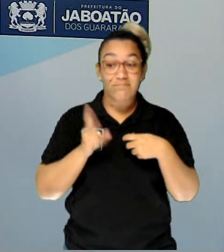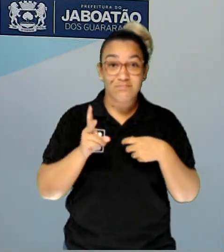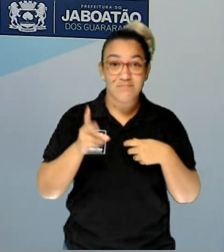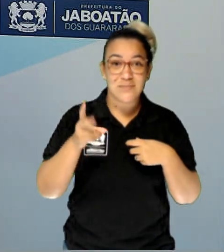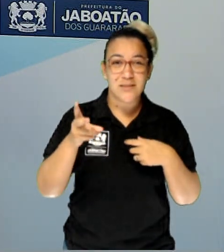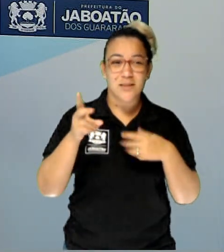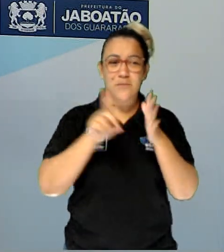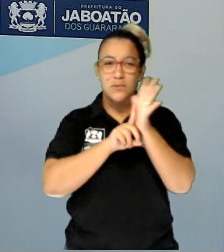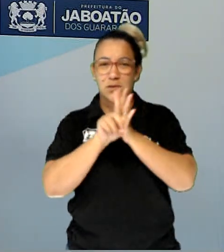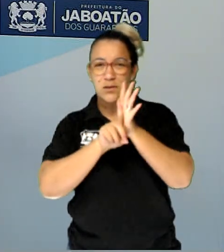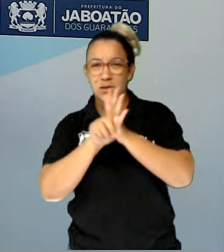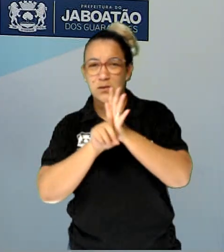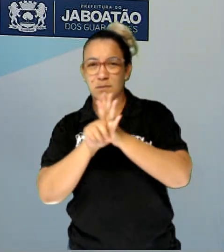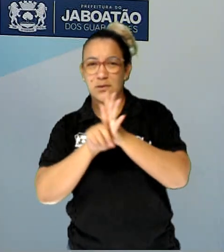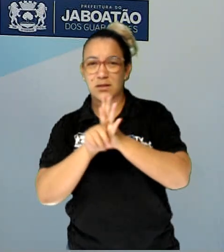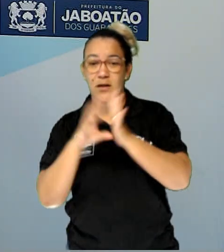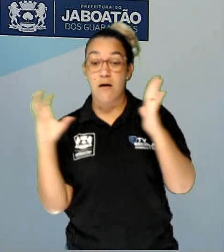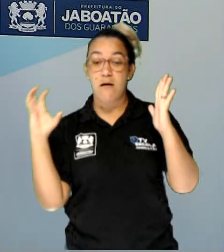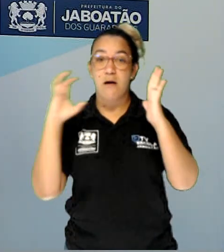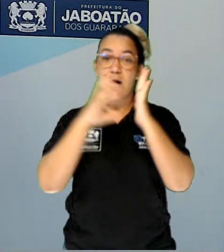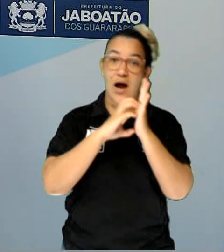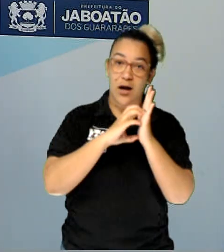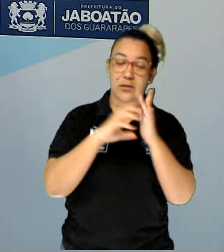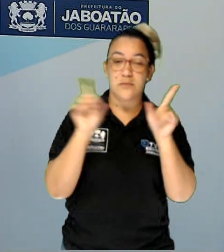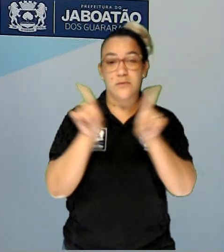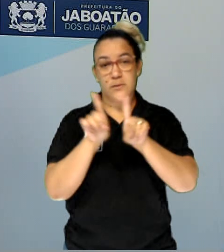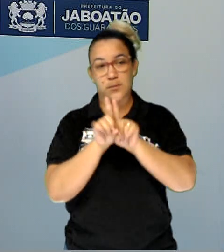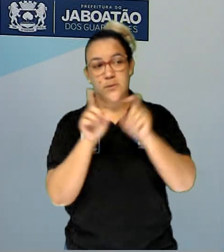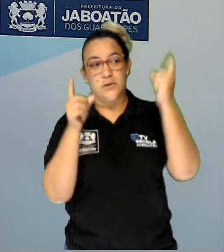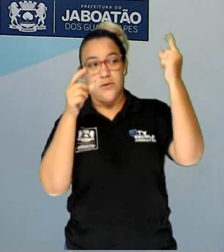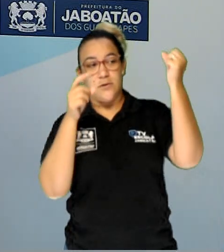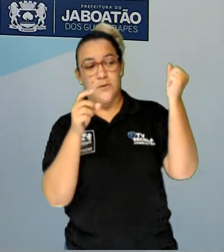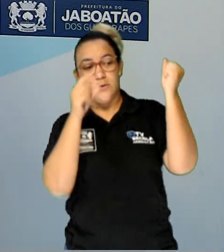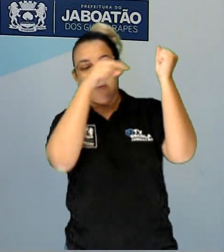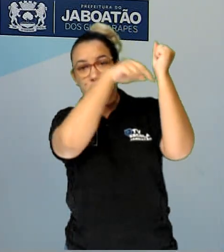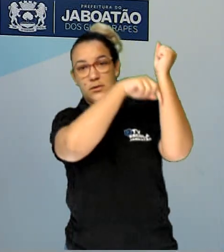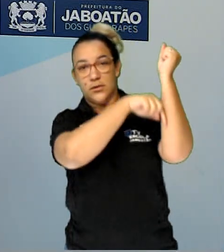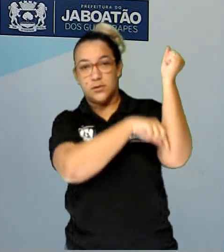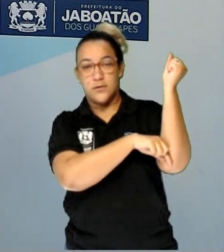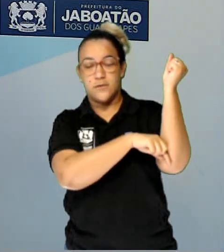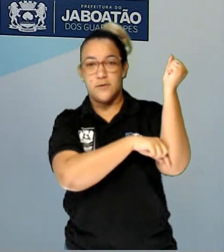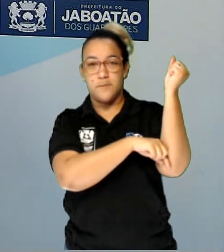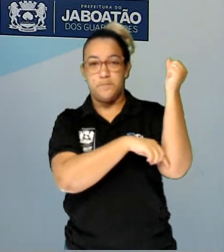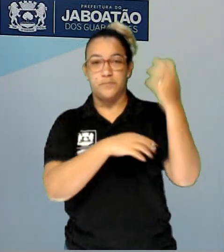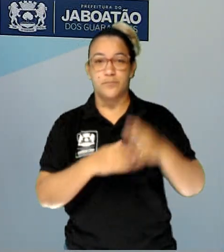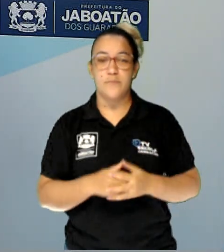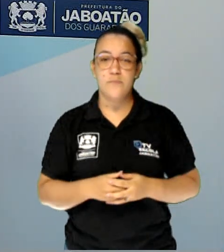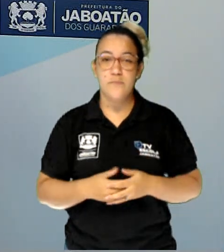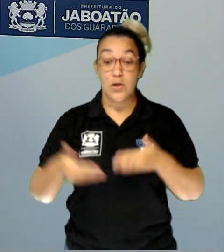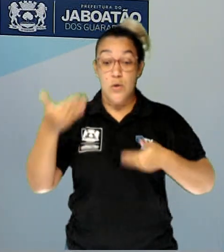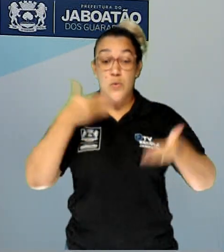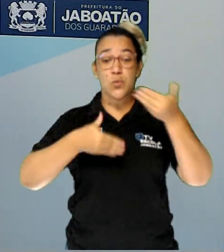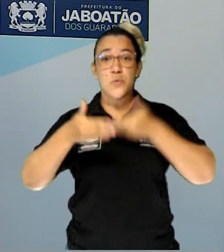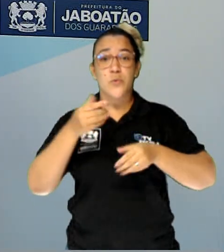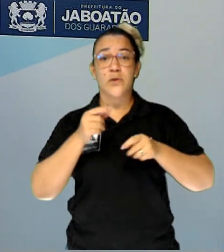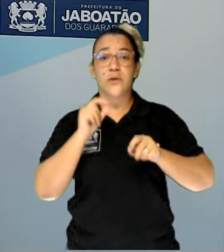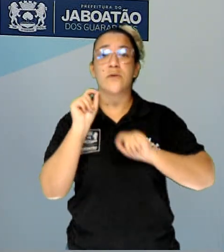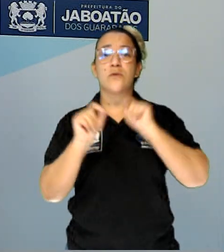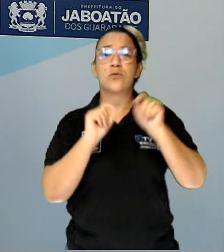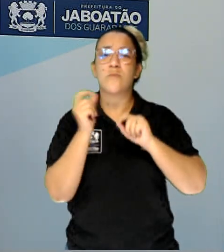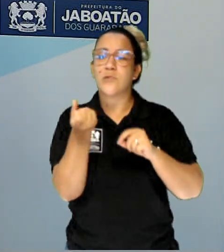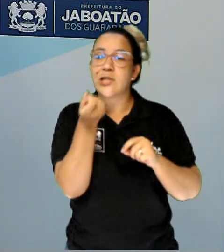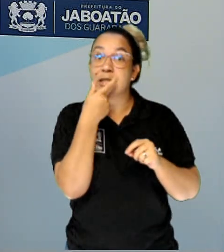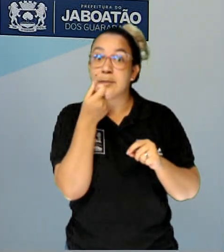testes, tanto para o HIV quanto para a sífilis. O tratamento dessas doenças é feito com antibióticos